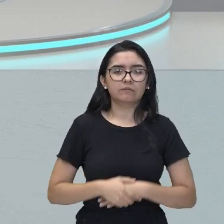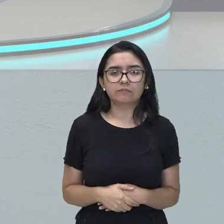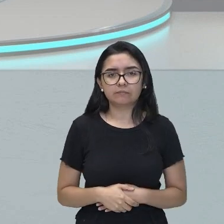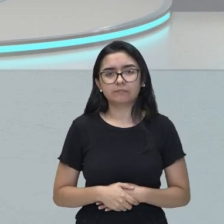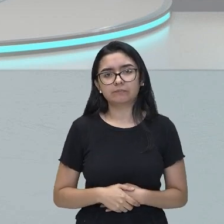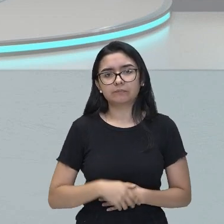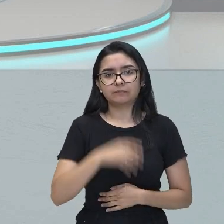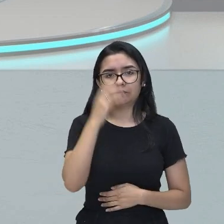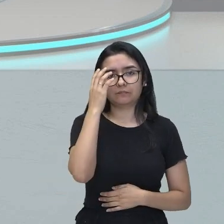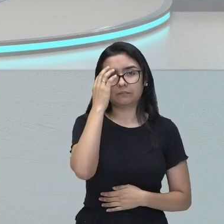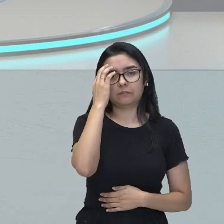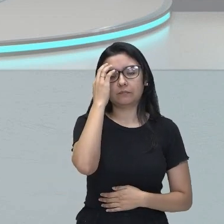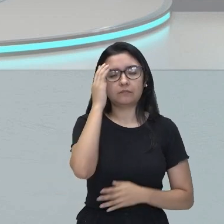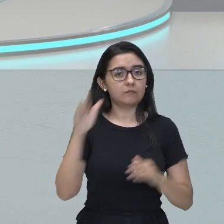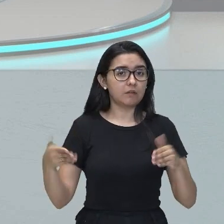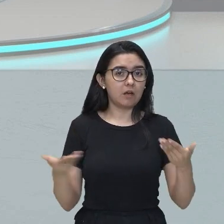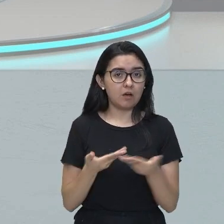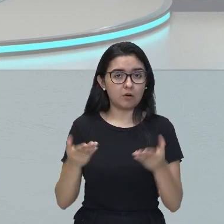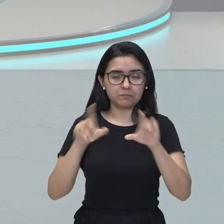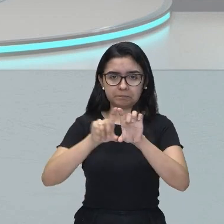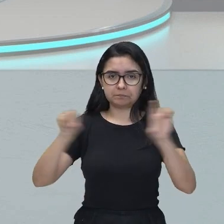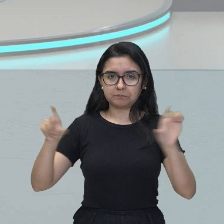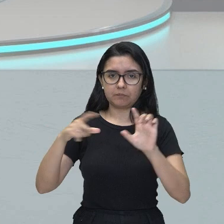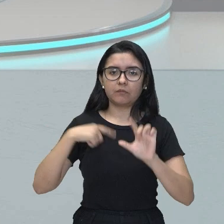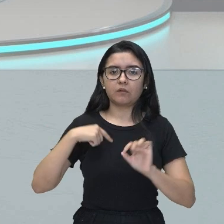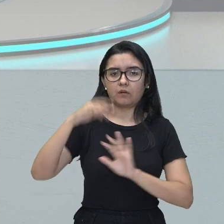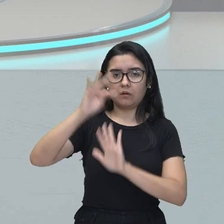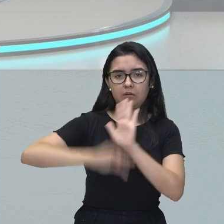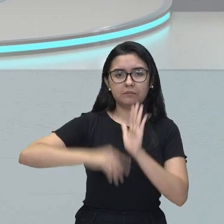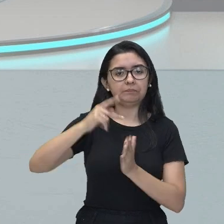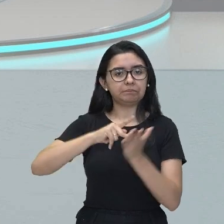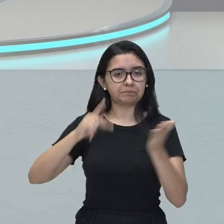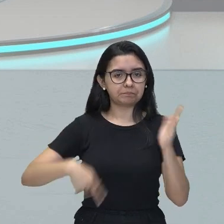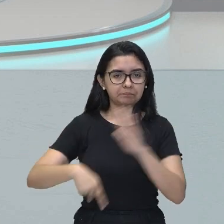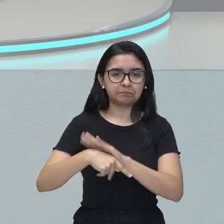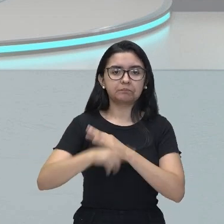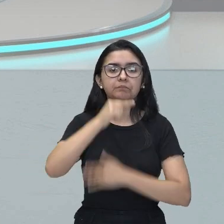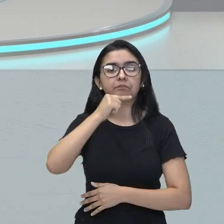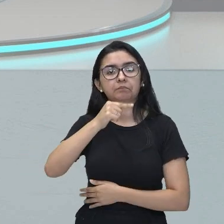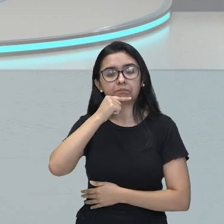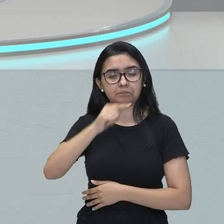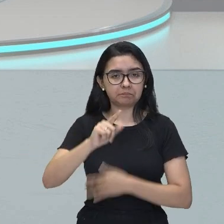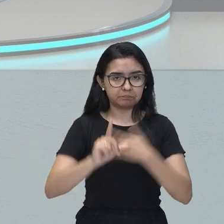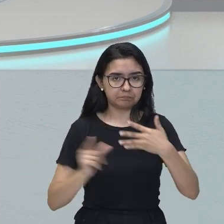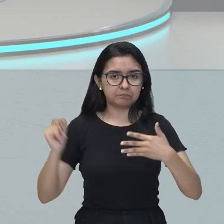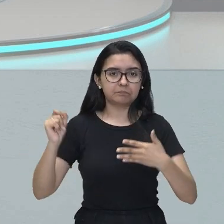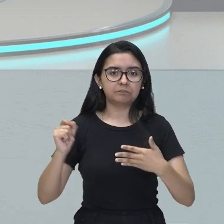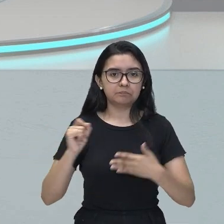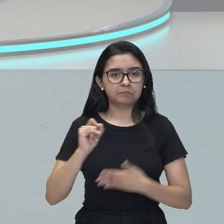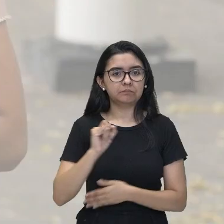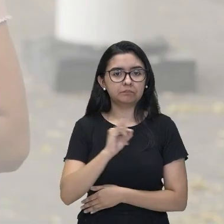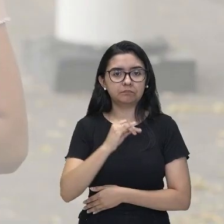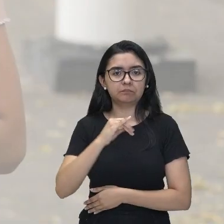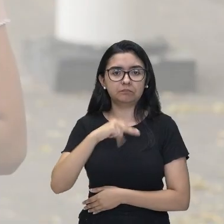Vamos então ver um trecho de uma obra dele, que é a Inconstância.